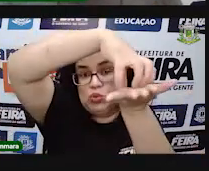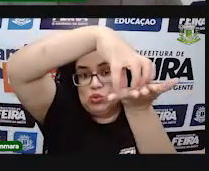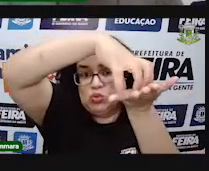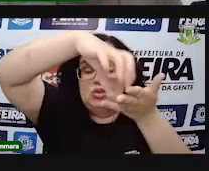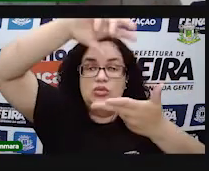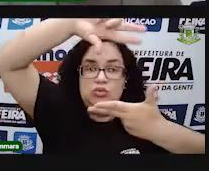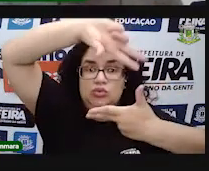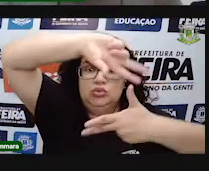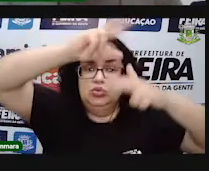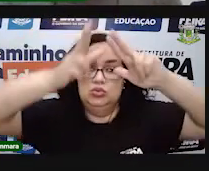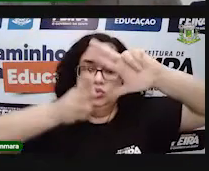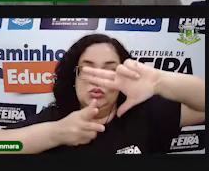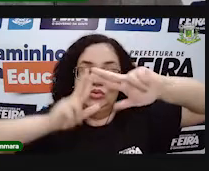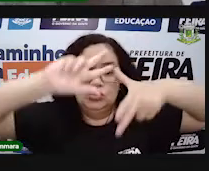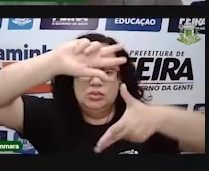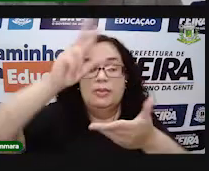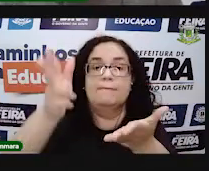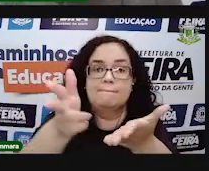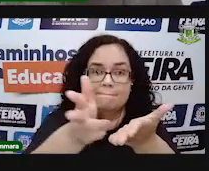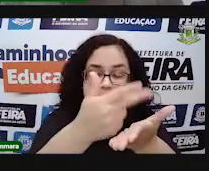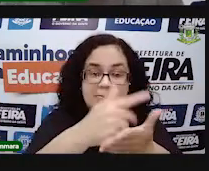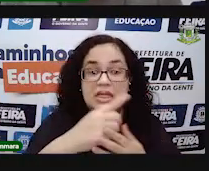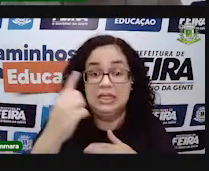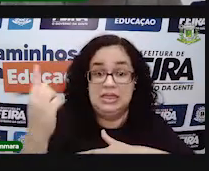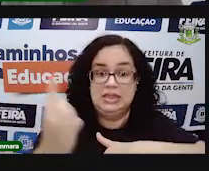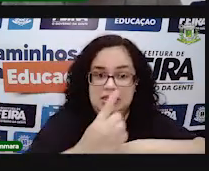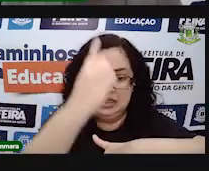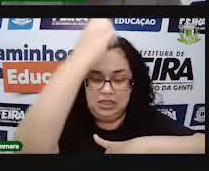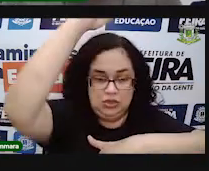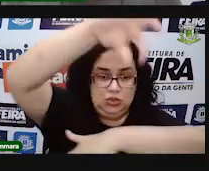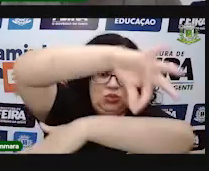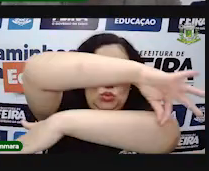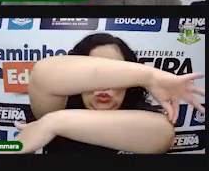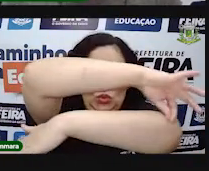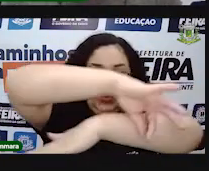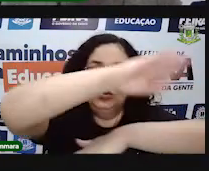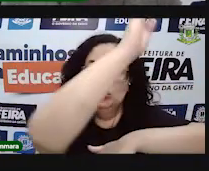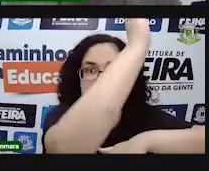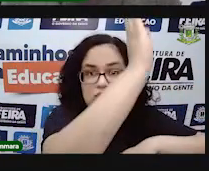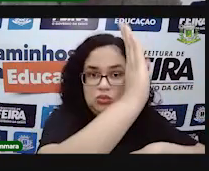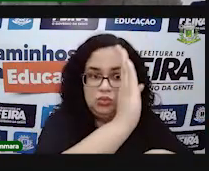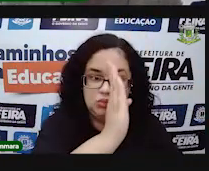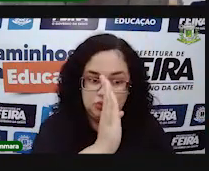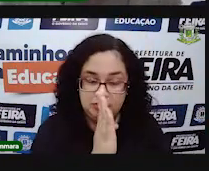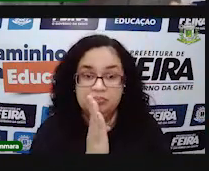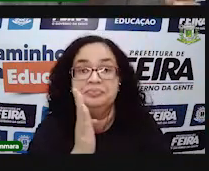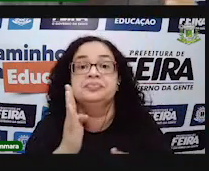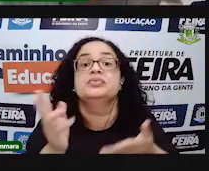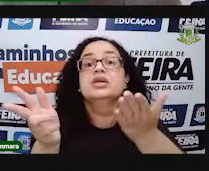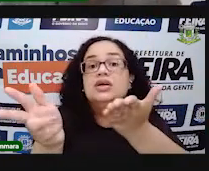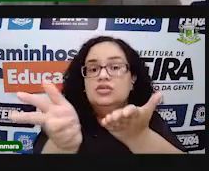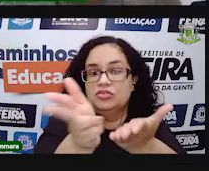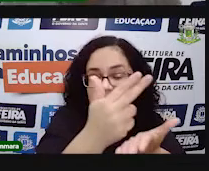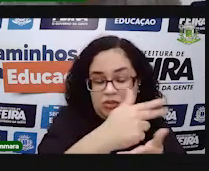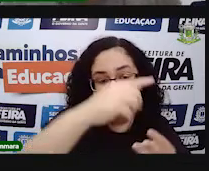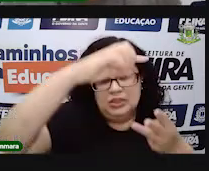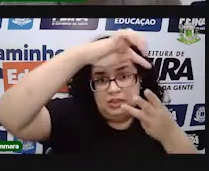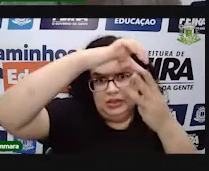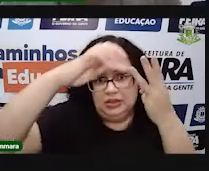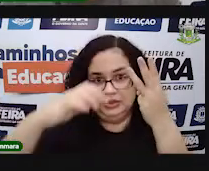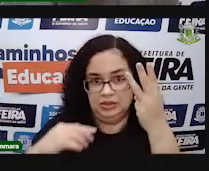comprimento e tem largura. Agora, os sólidos geométricos são essas figuras que têm altura,